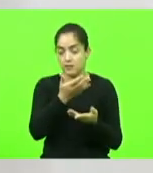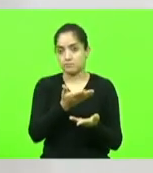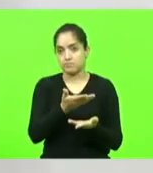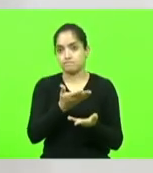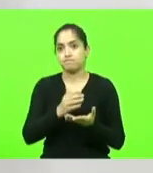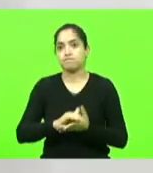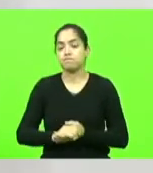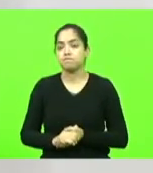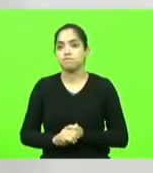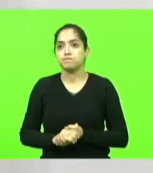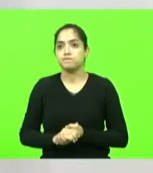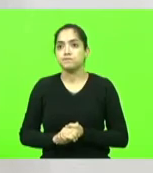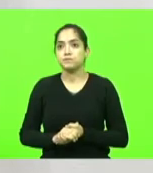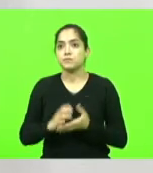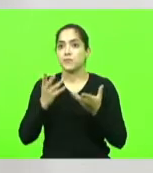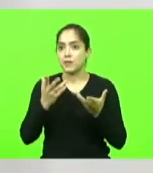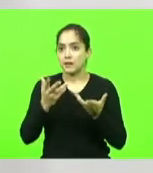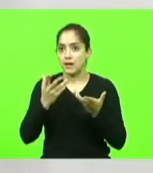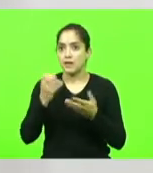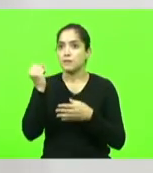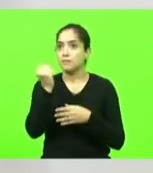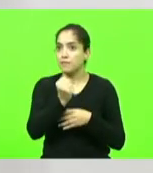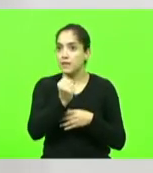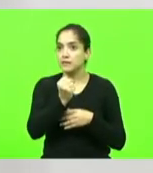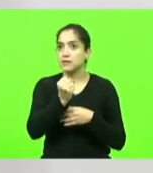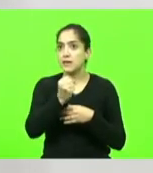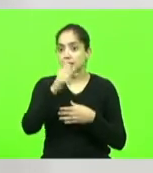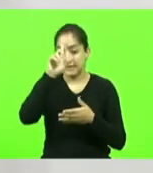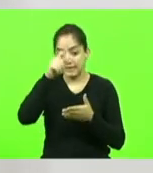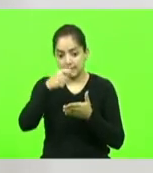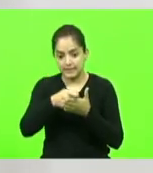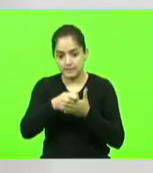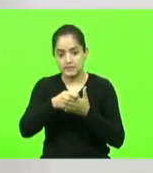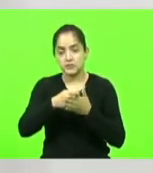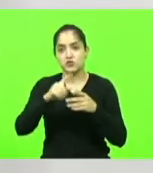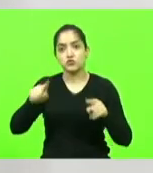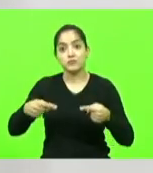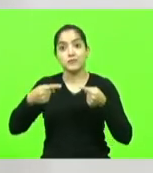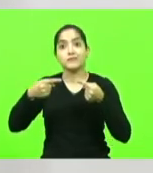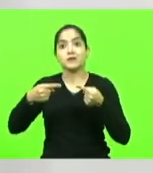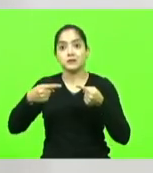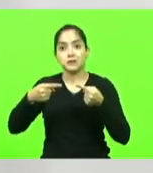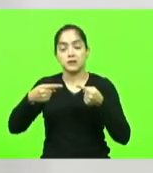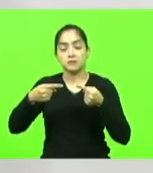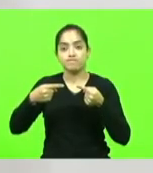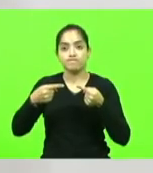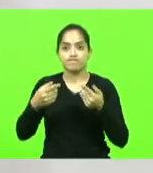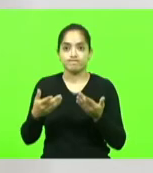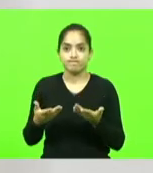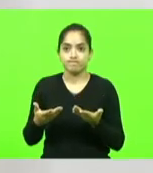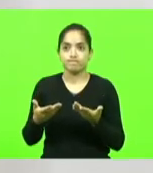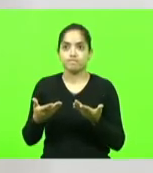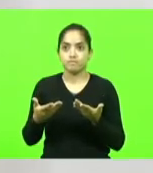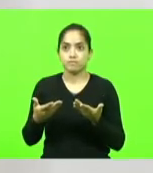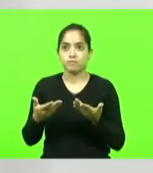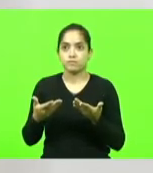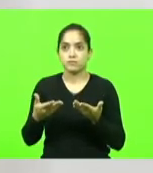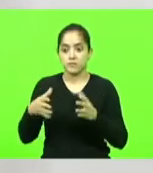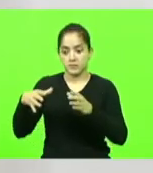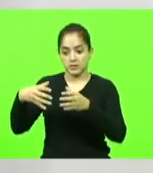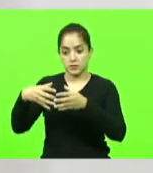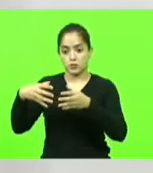querem matar quem decidiu enfrentar esta corte